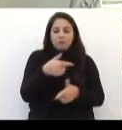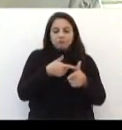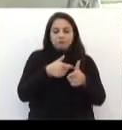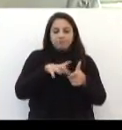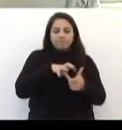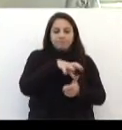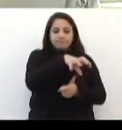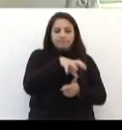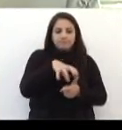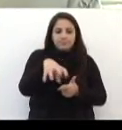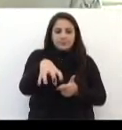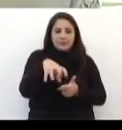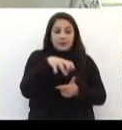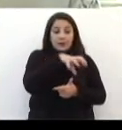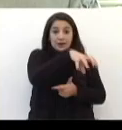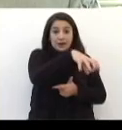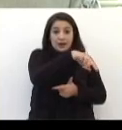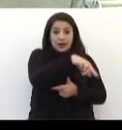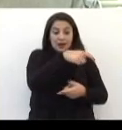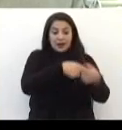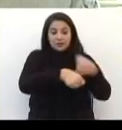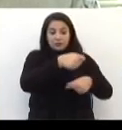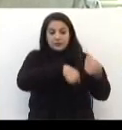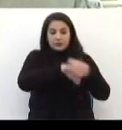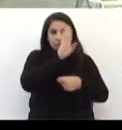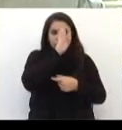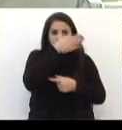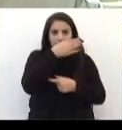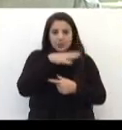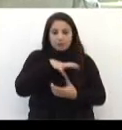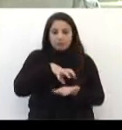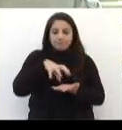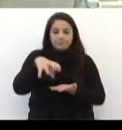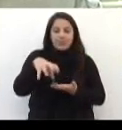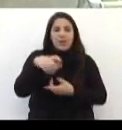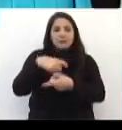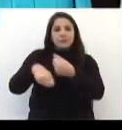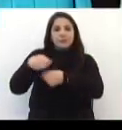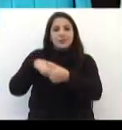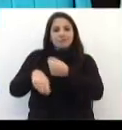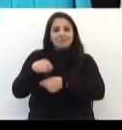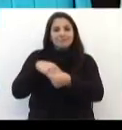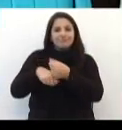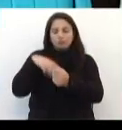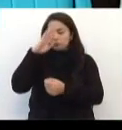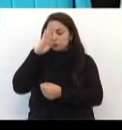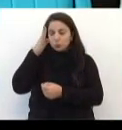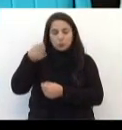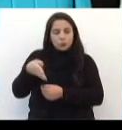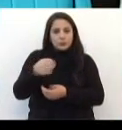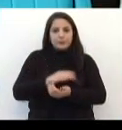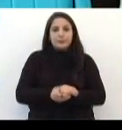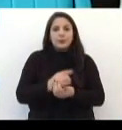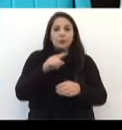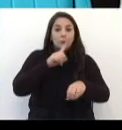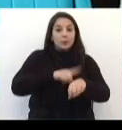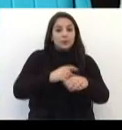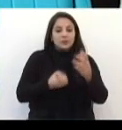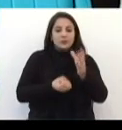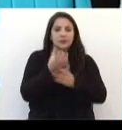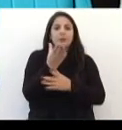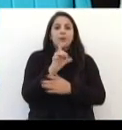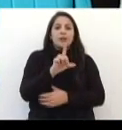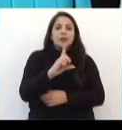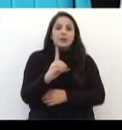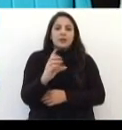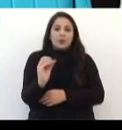dividido entre os setores da administração direta e indireta. Quando nós elaboramos, então, a LDO, que é a Lei